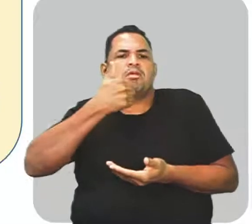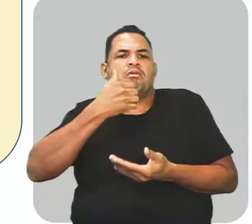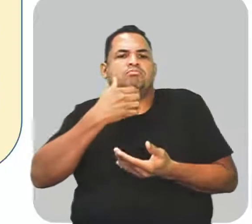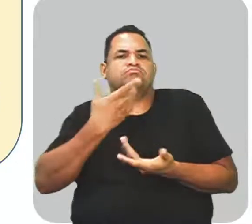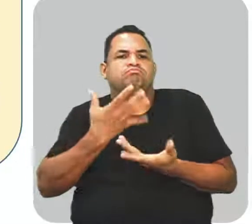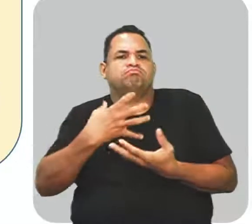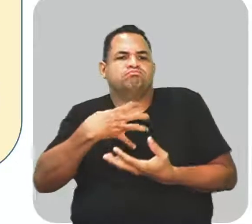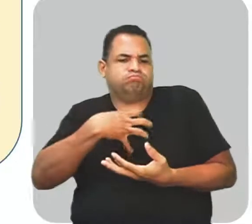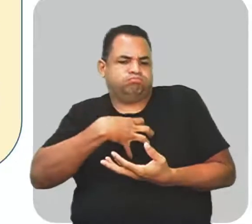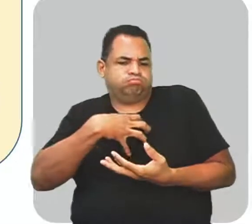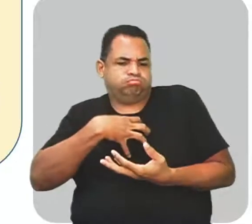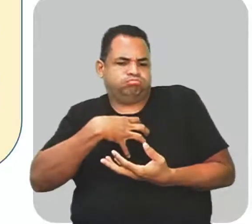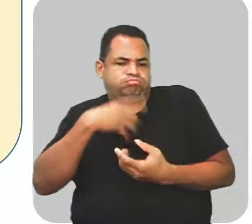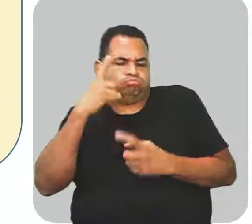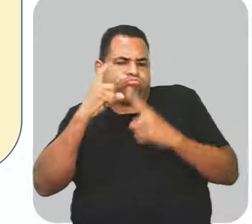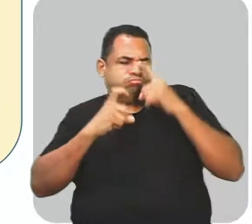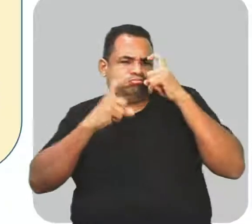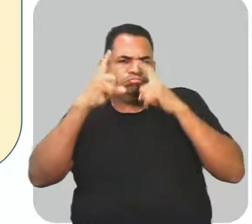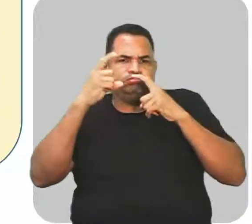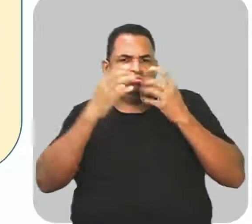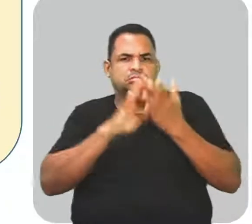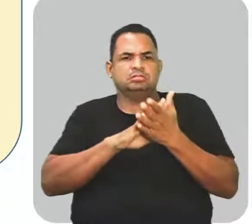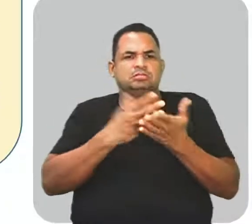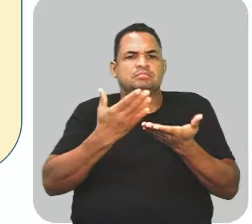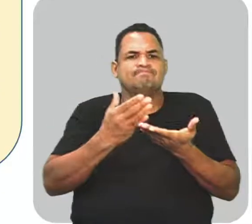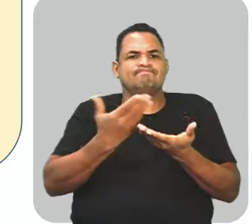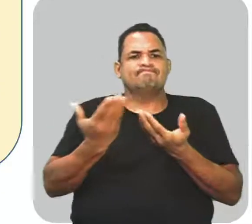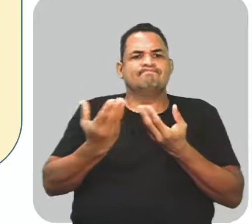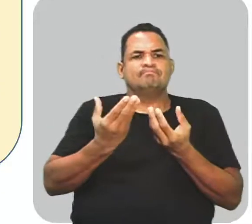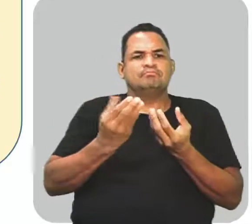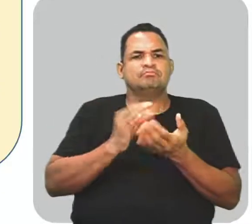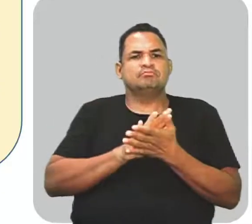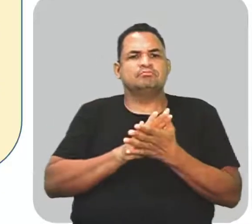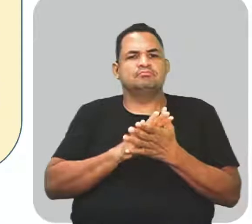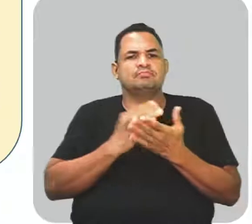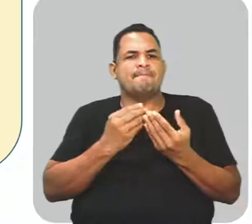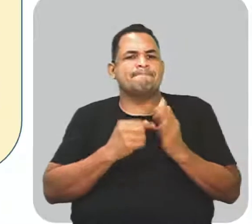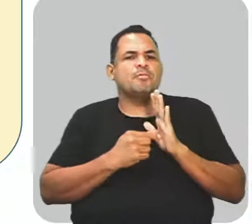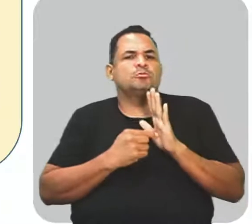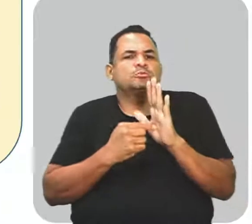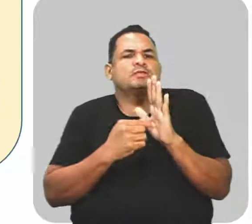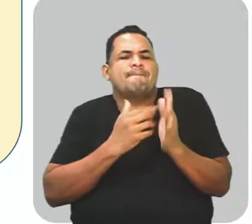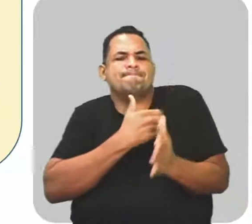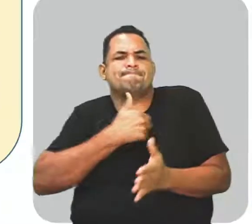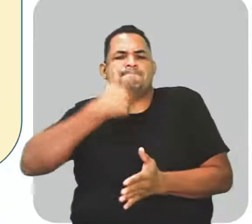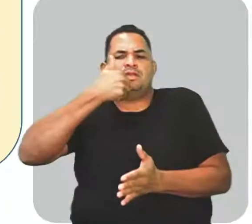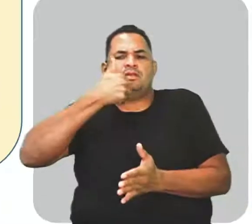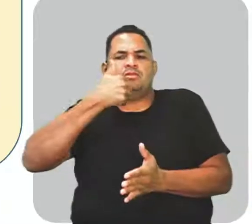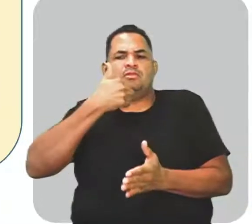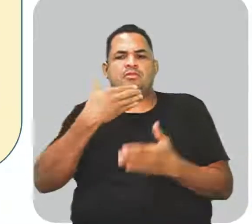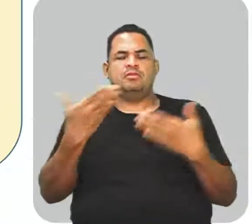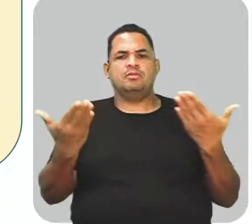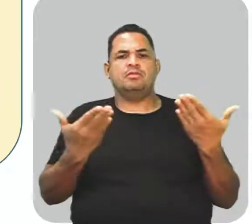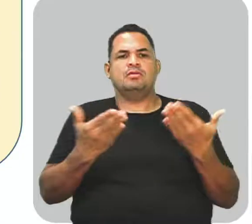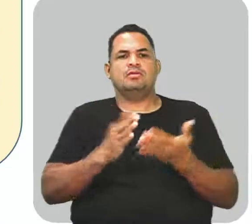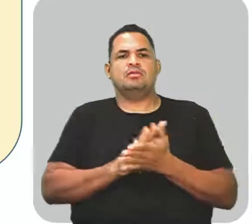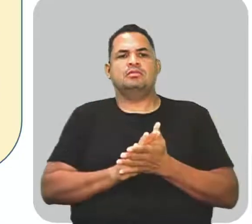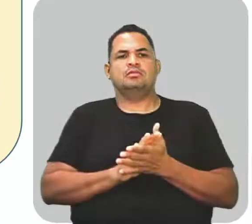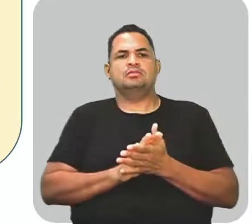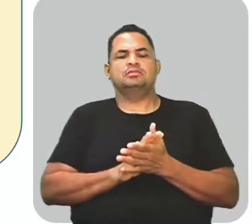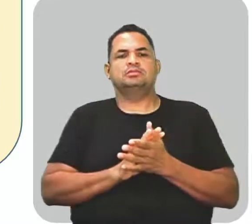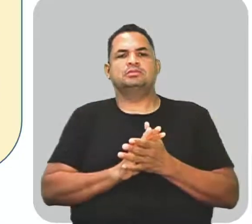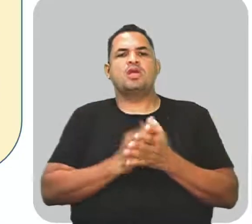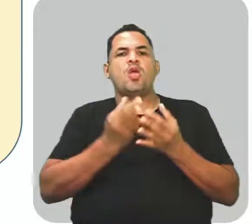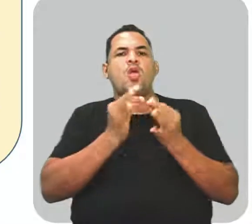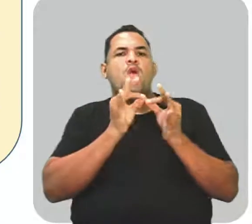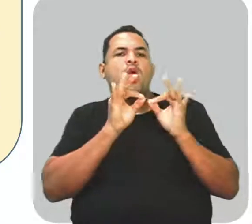gente usa a figura de linguagem para isso, né, para dar ênfase aí, para dar esse destaque, né? Ou seja, a figura de